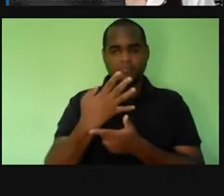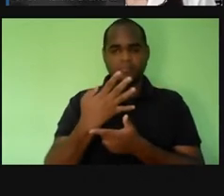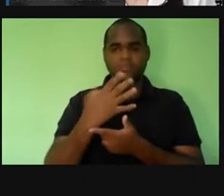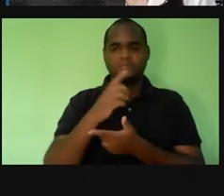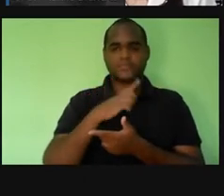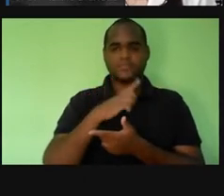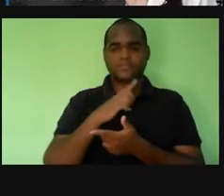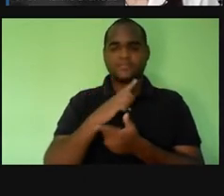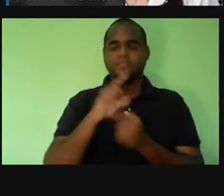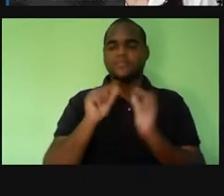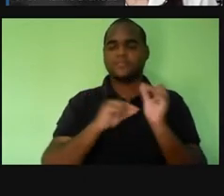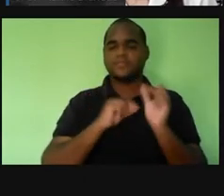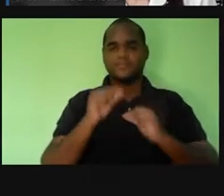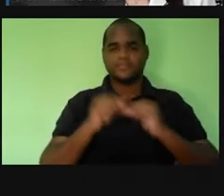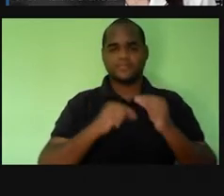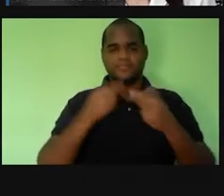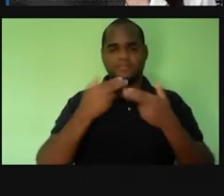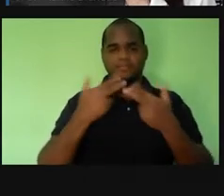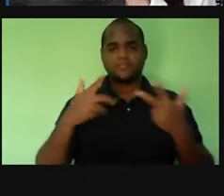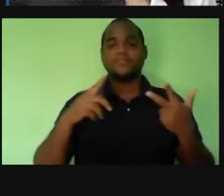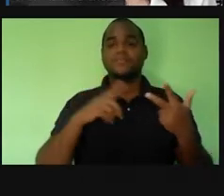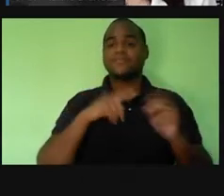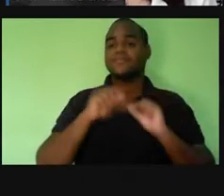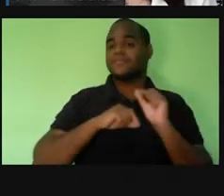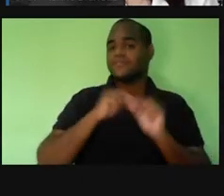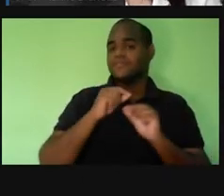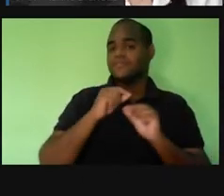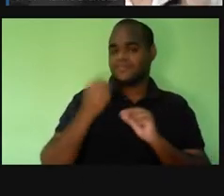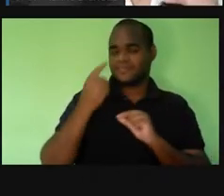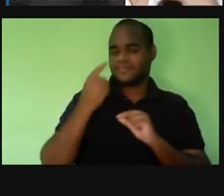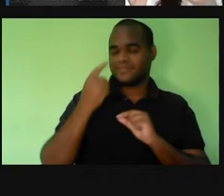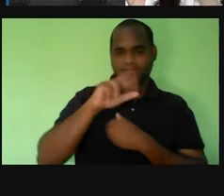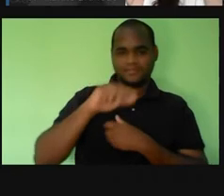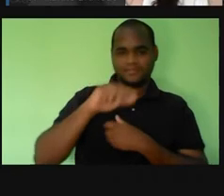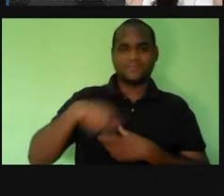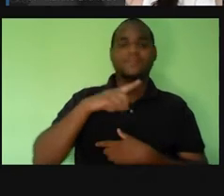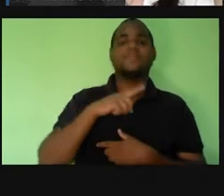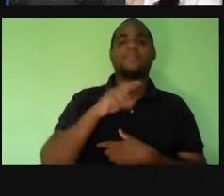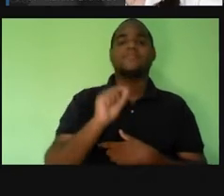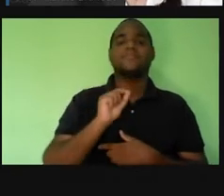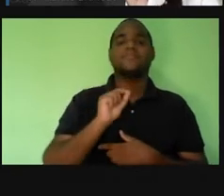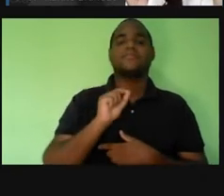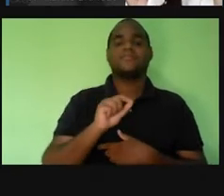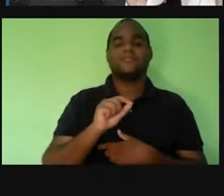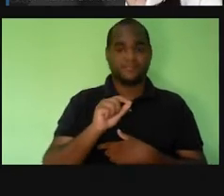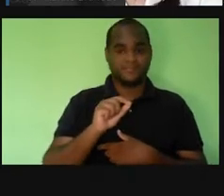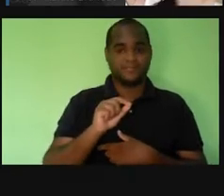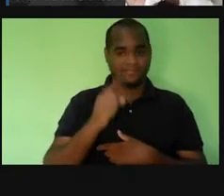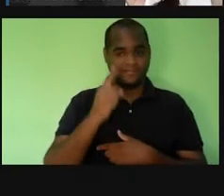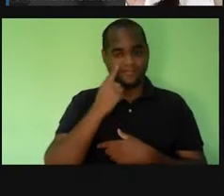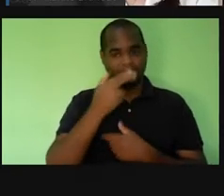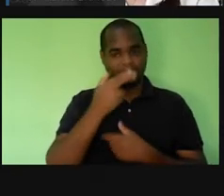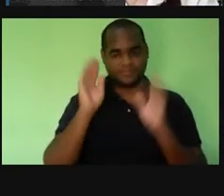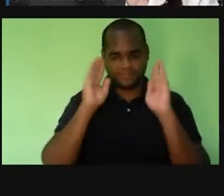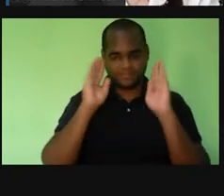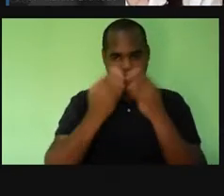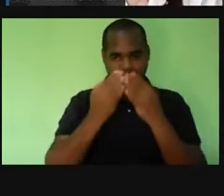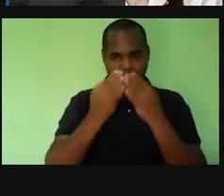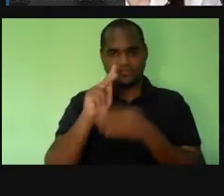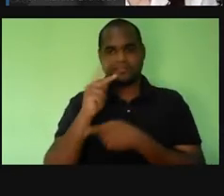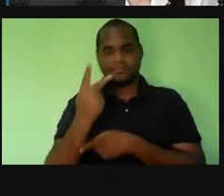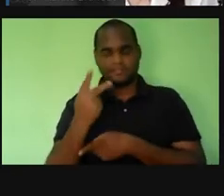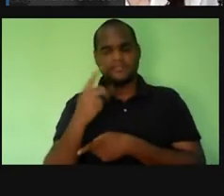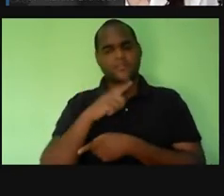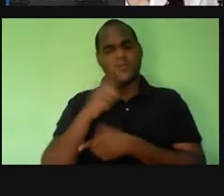E a gente diz o seguinte, que 7 seria o ponto neutro, né? A concentração de um pH neutro.